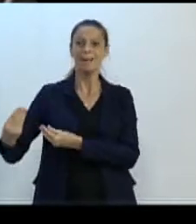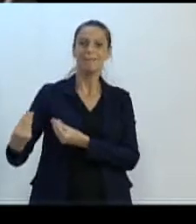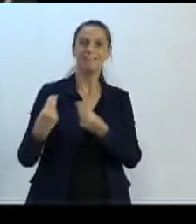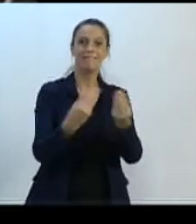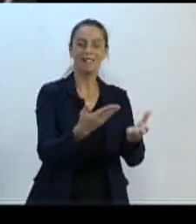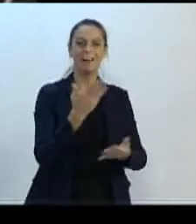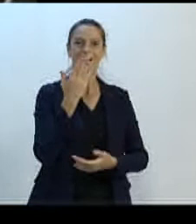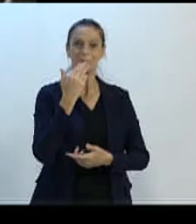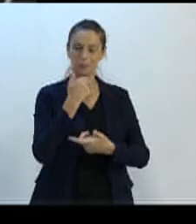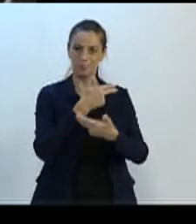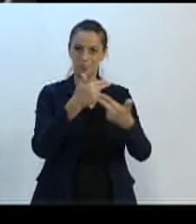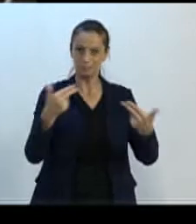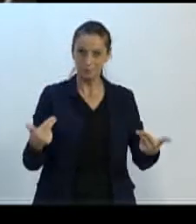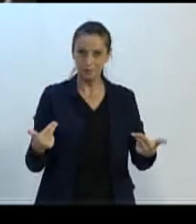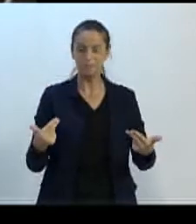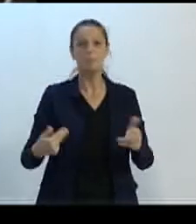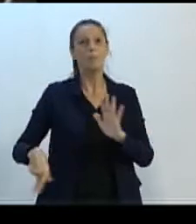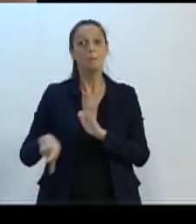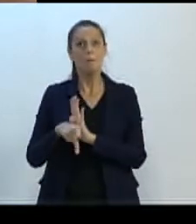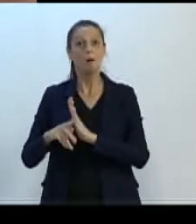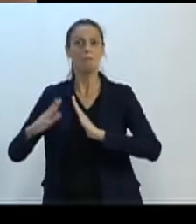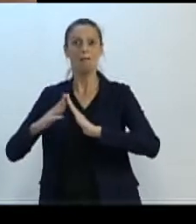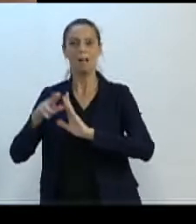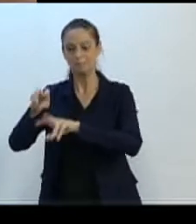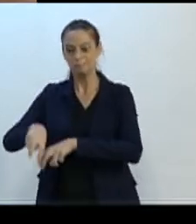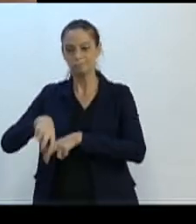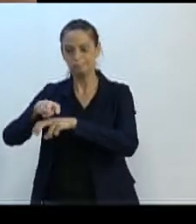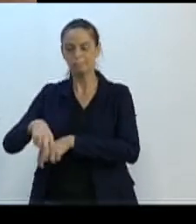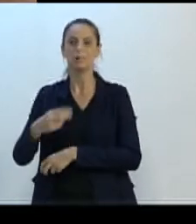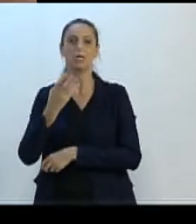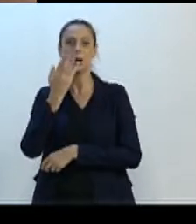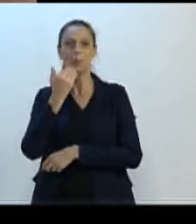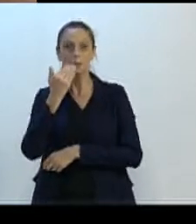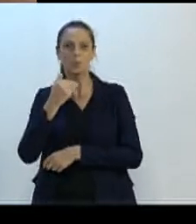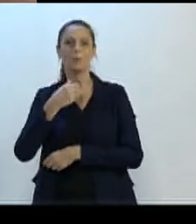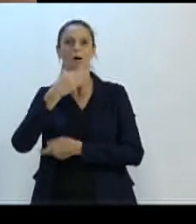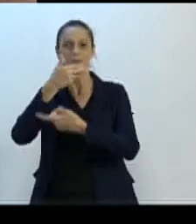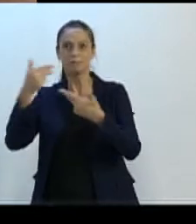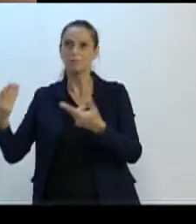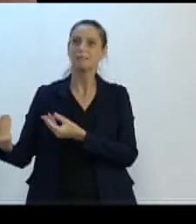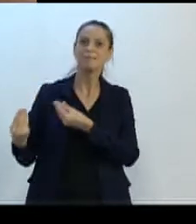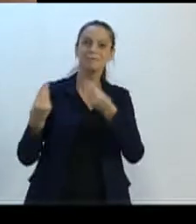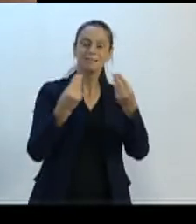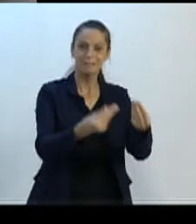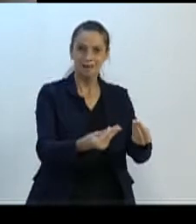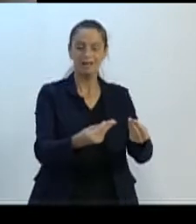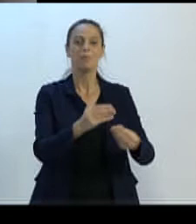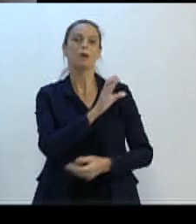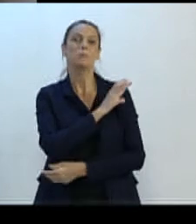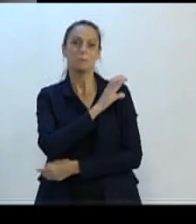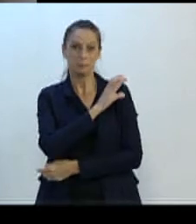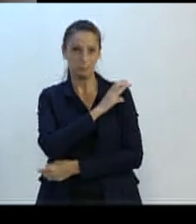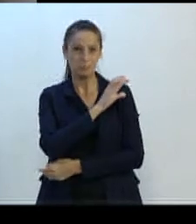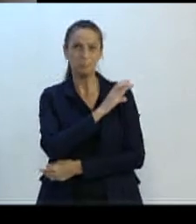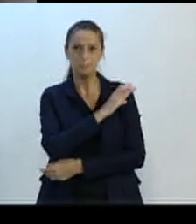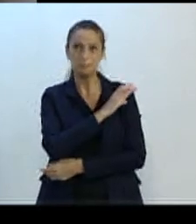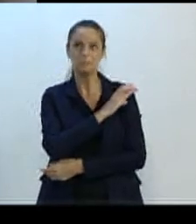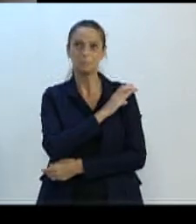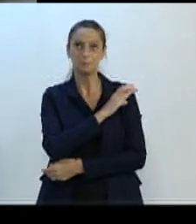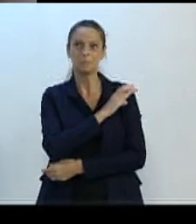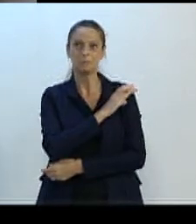provenientes da agricultura familiar para a merenda de 128 unidades educacionais, sejam elas